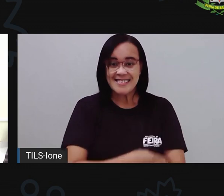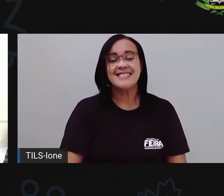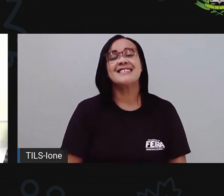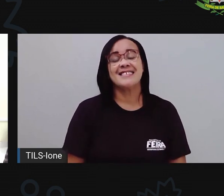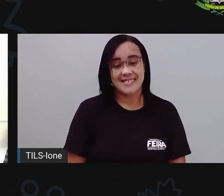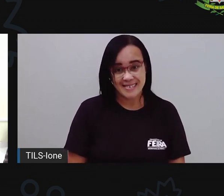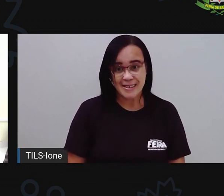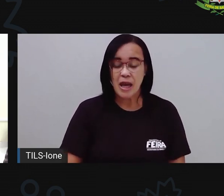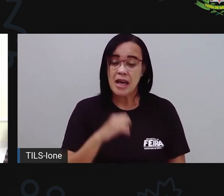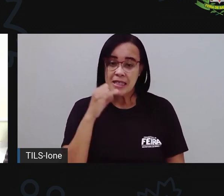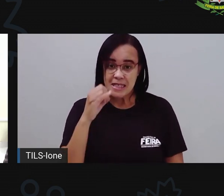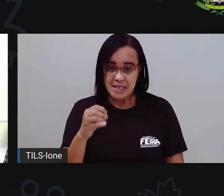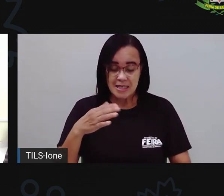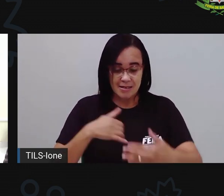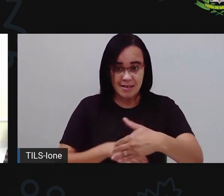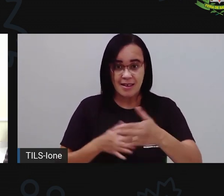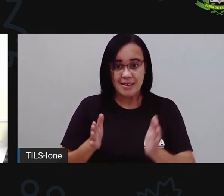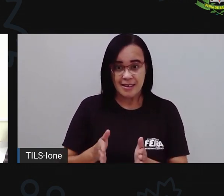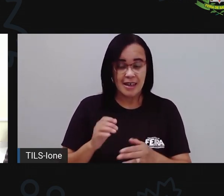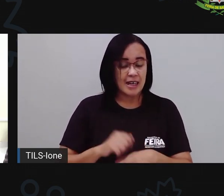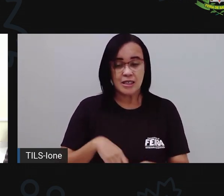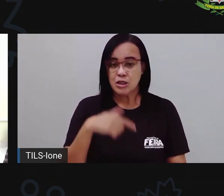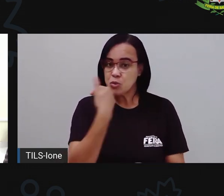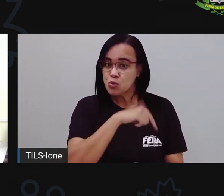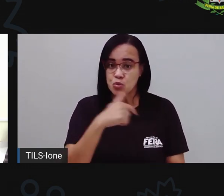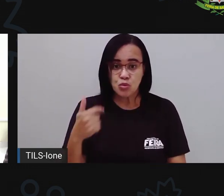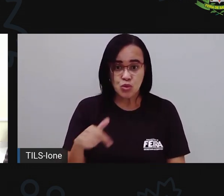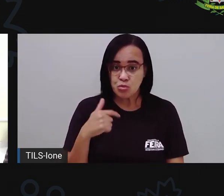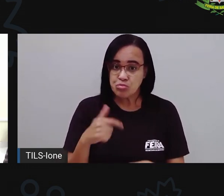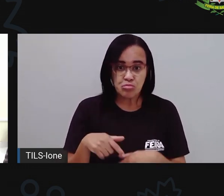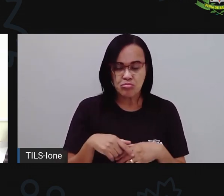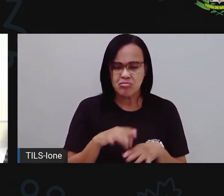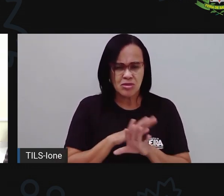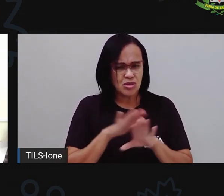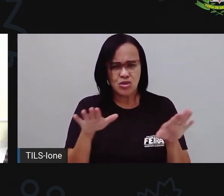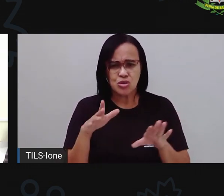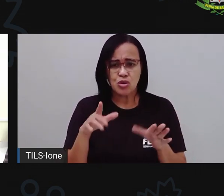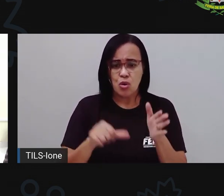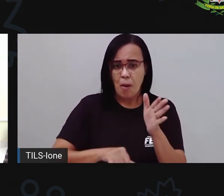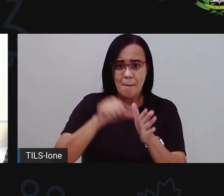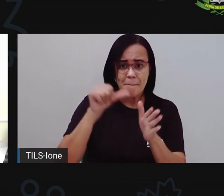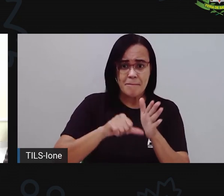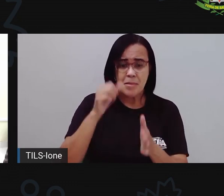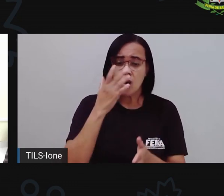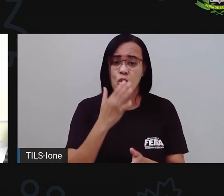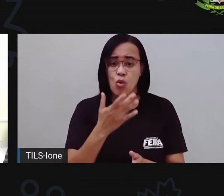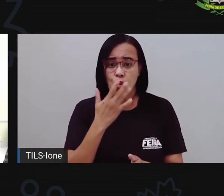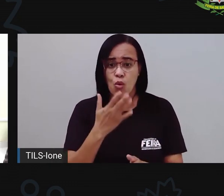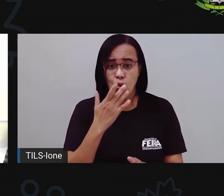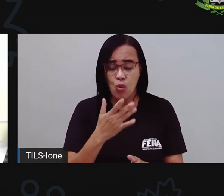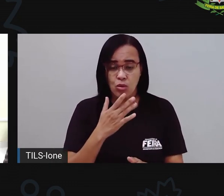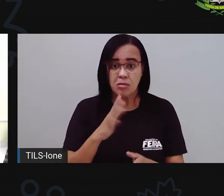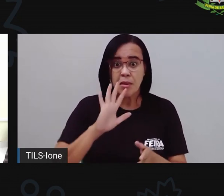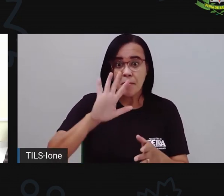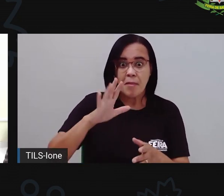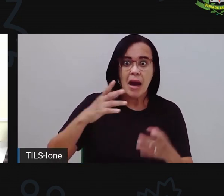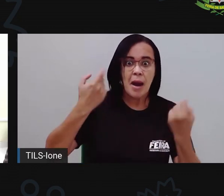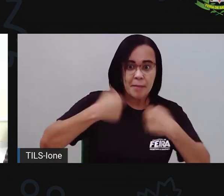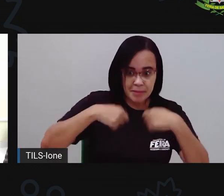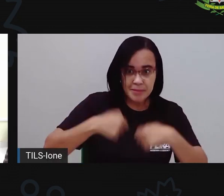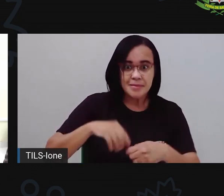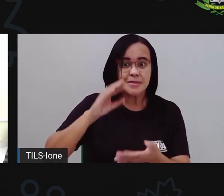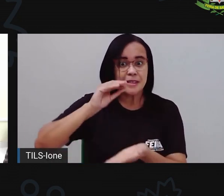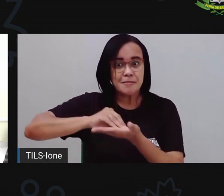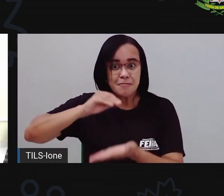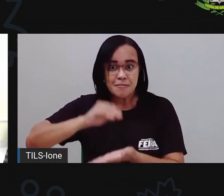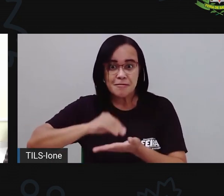na sua caixa de tintas aí, só tiver amarelo, azul e vermelho, e você precisar pintar o verde, né,